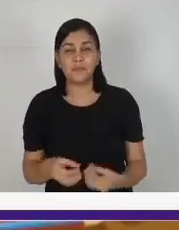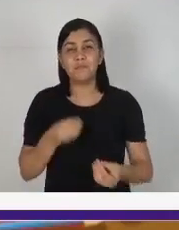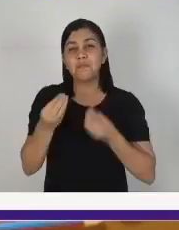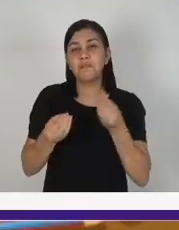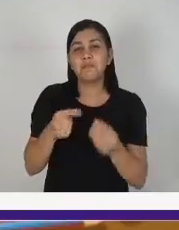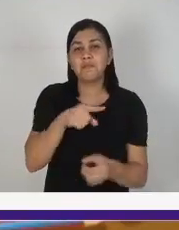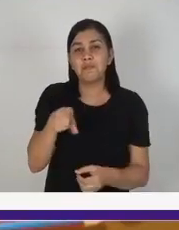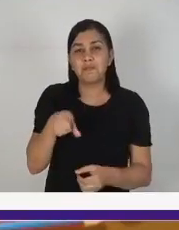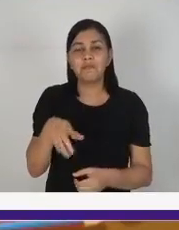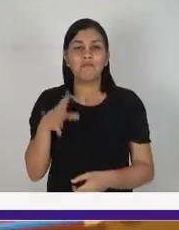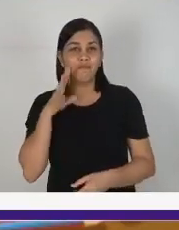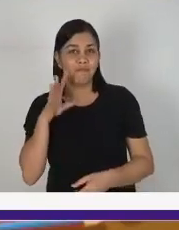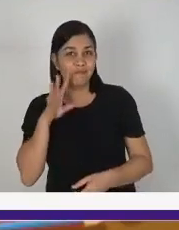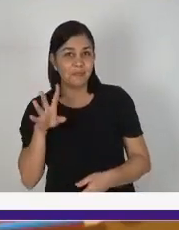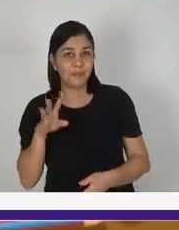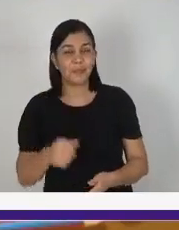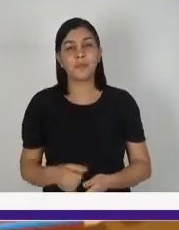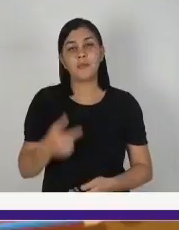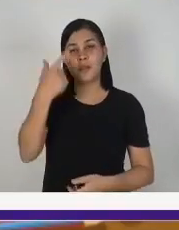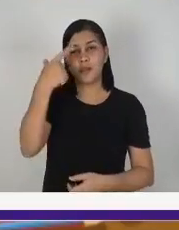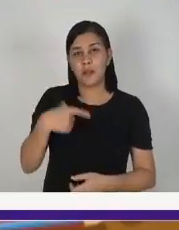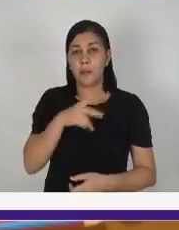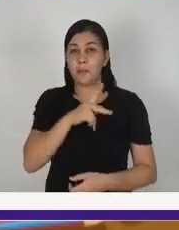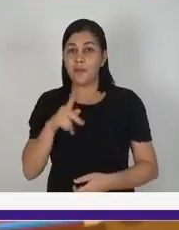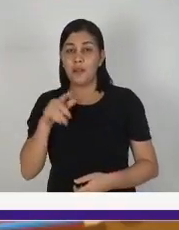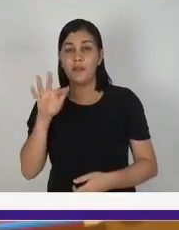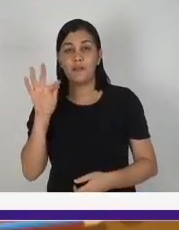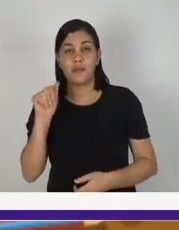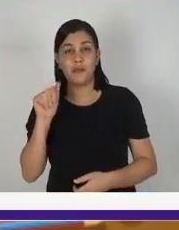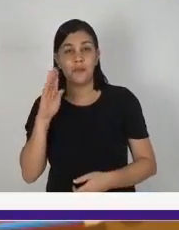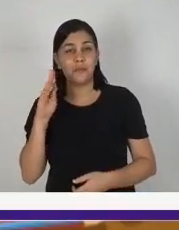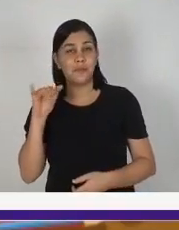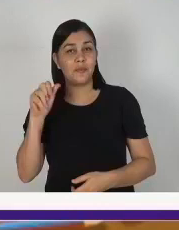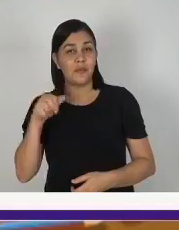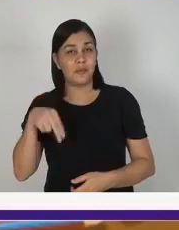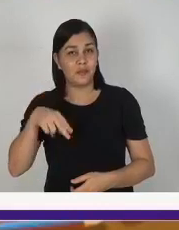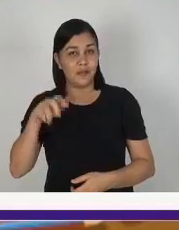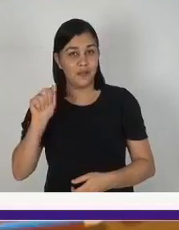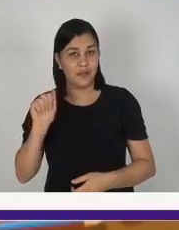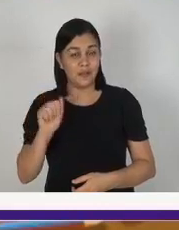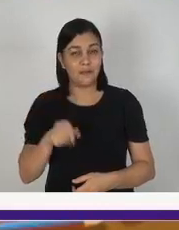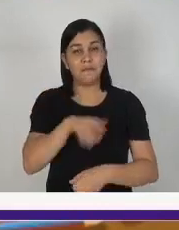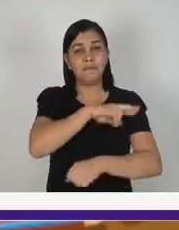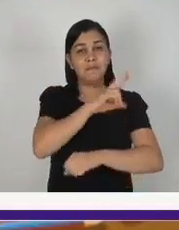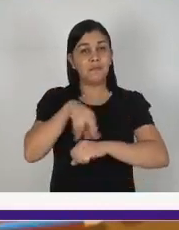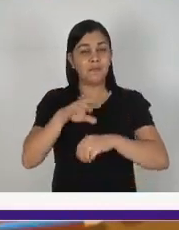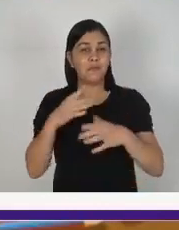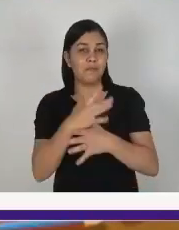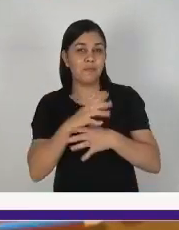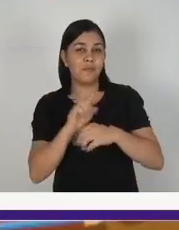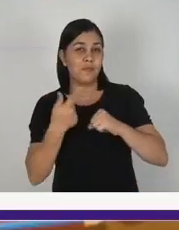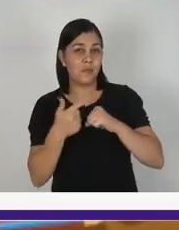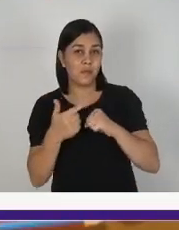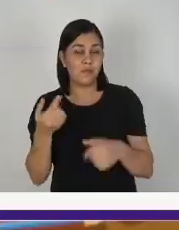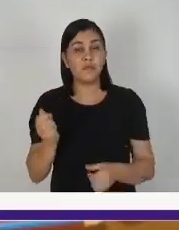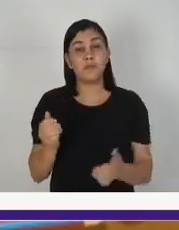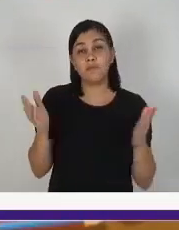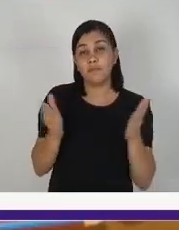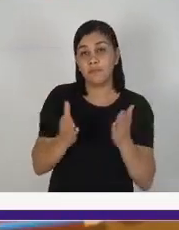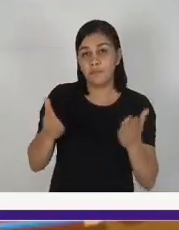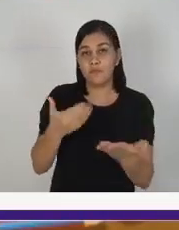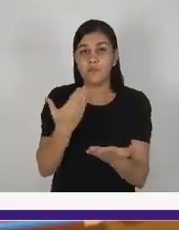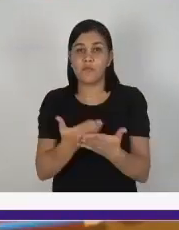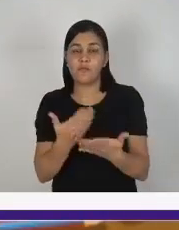Como vocês estão? Eu sou a professora Fabiana Barreto, da Rede Municipal de Goiânia. E hoje eu trago uma aulinha